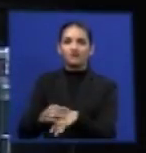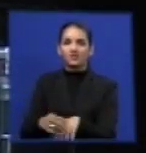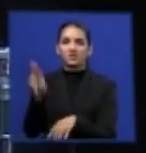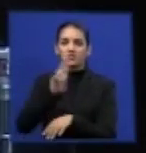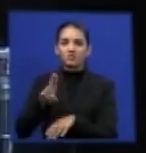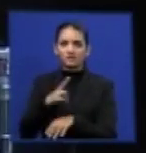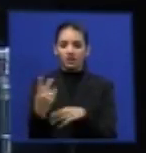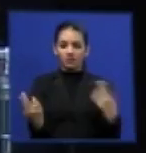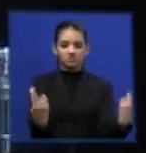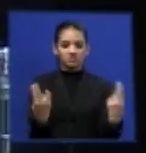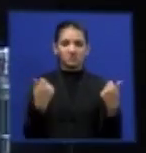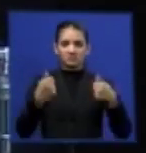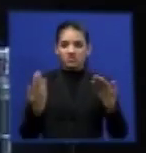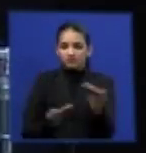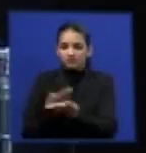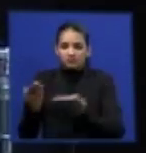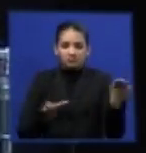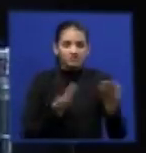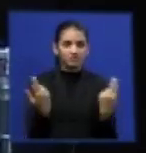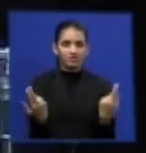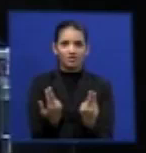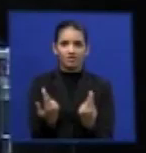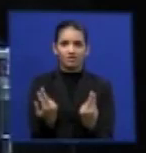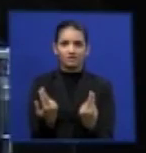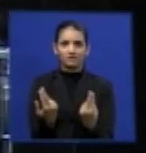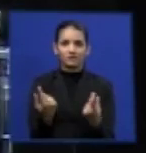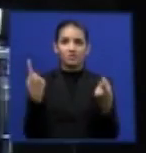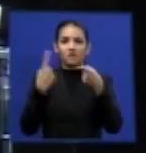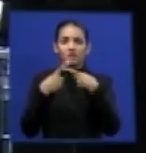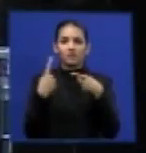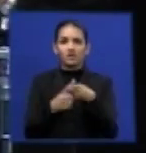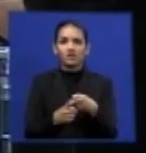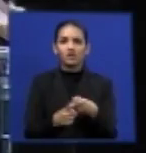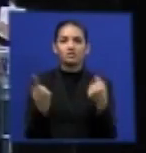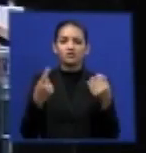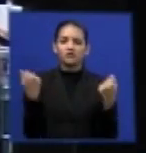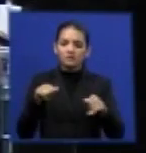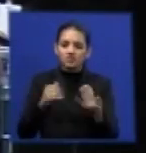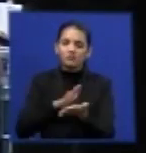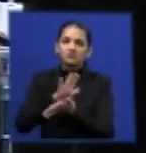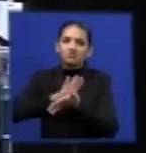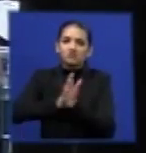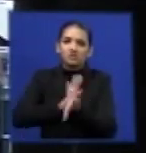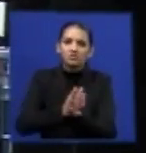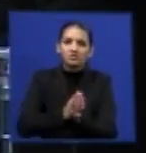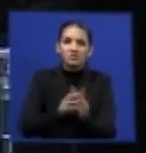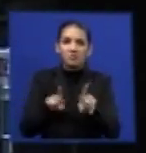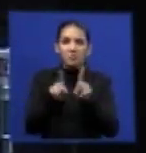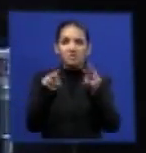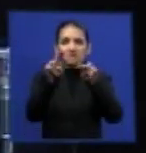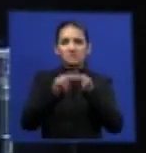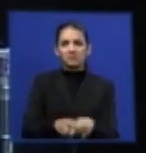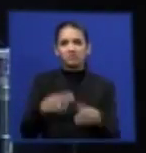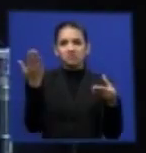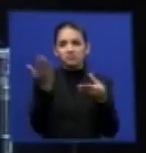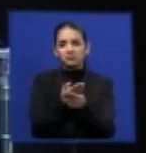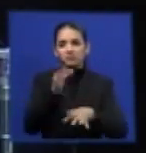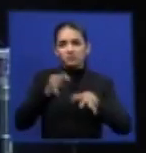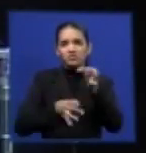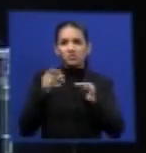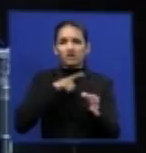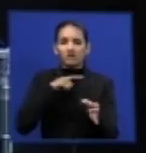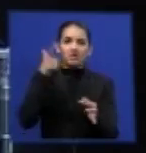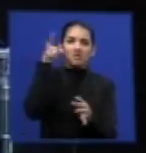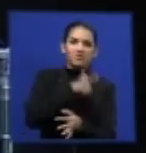devem realmente destruir cinco em cada quatro que produzem por ordem judicial. e a AGU, a nobre